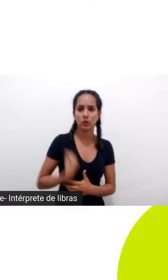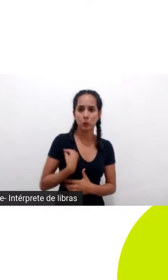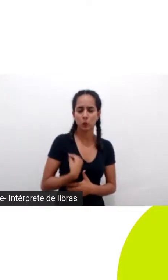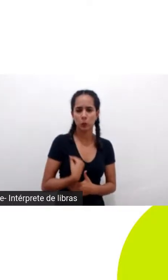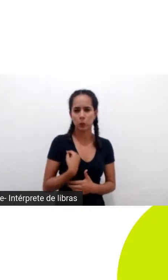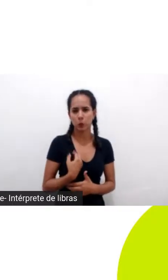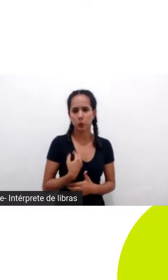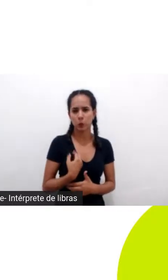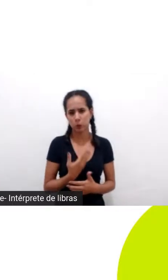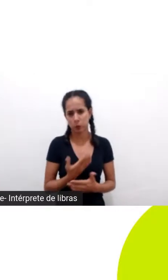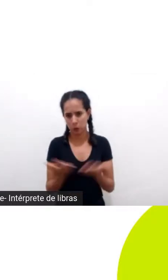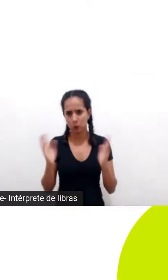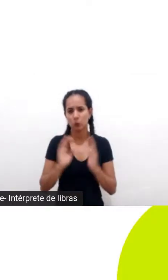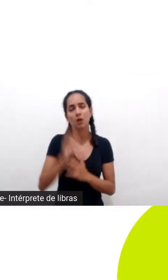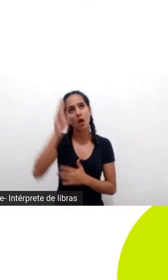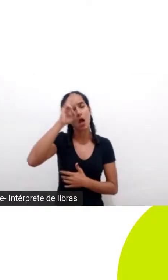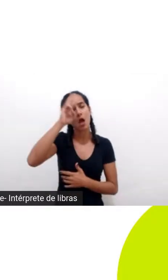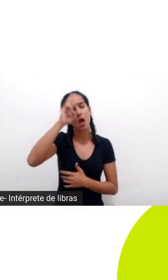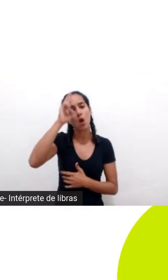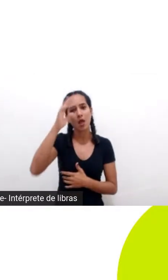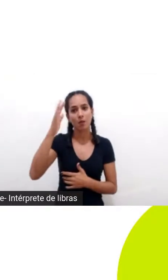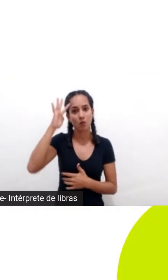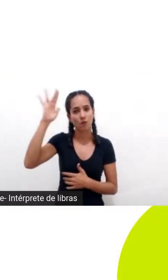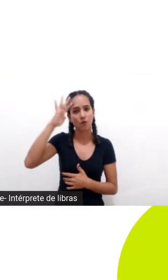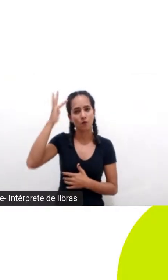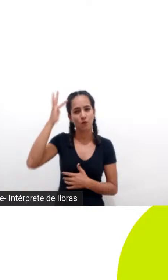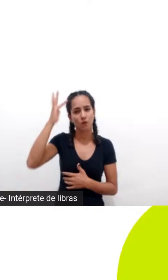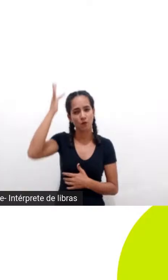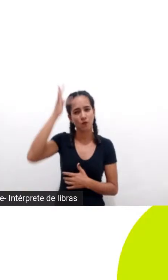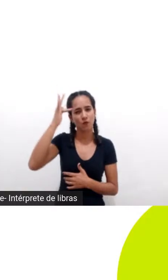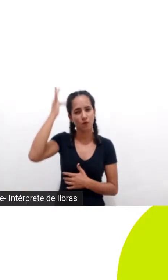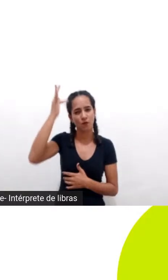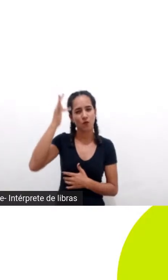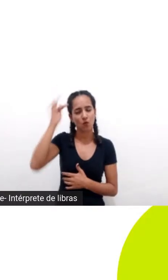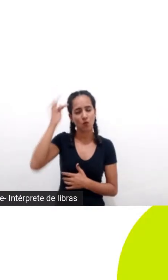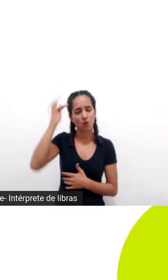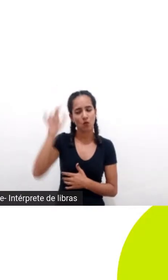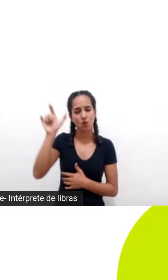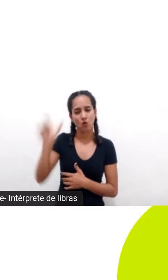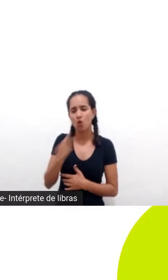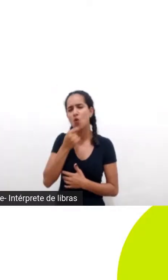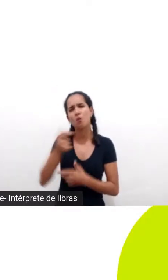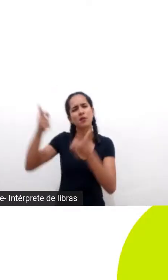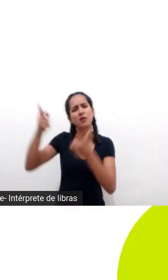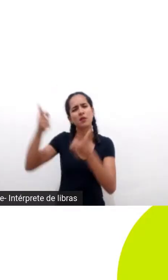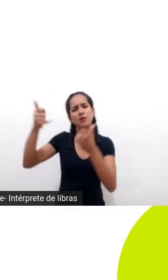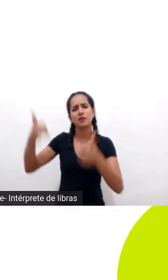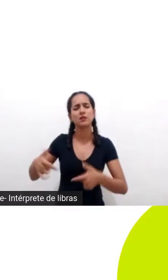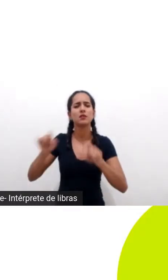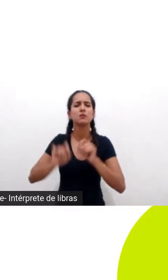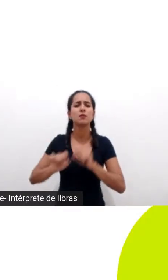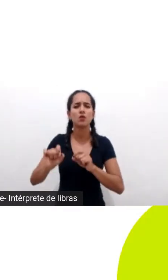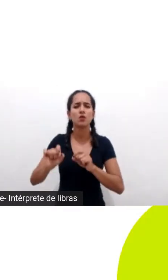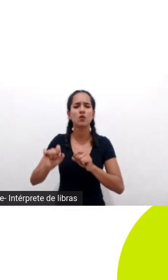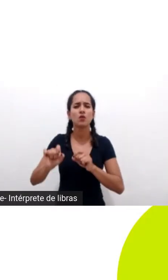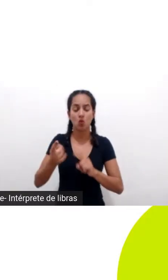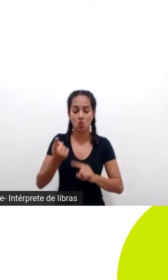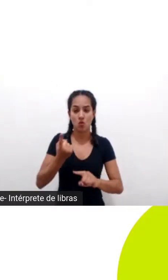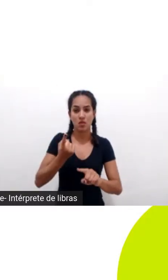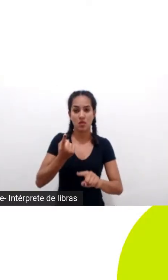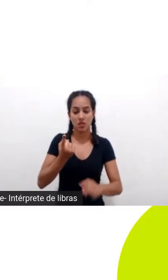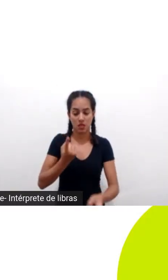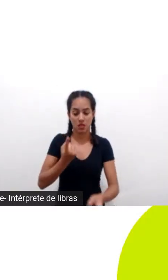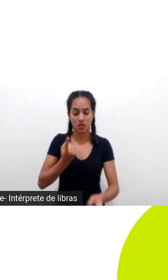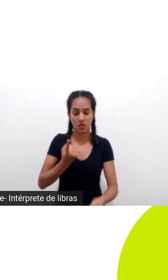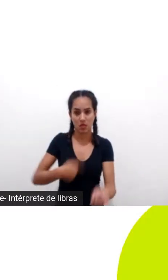e eu lembro de um filósofo da época um filósofo suíço chamado Dominique Burr que falava que o termo desenvolvimento sustentável ele é um